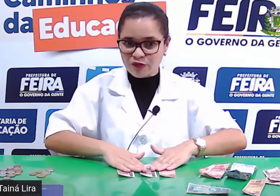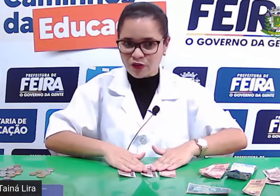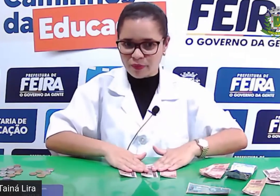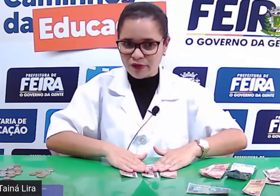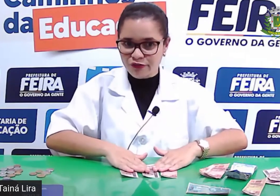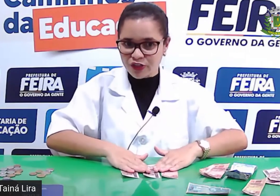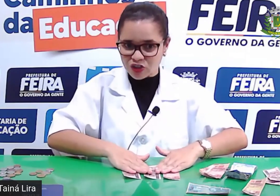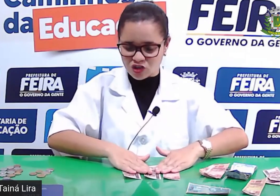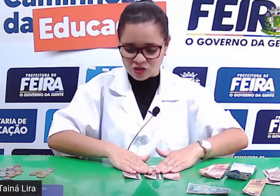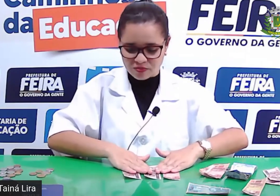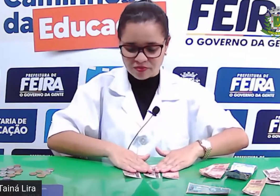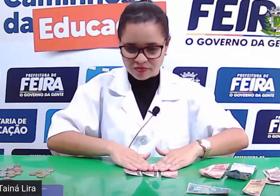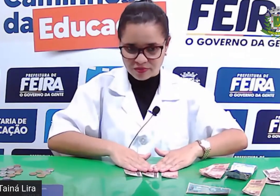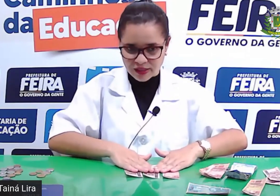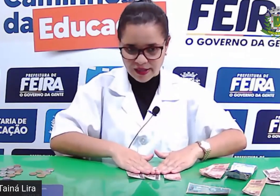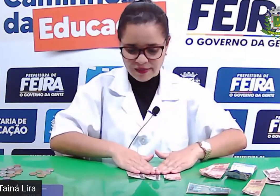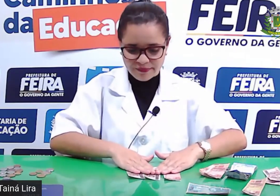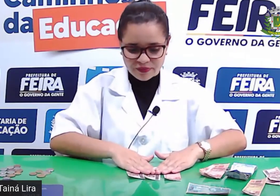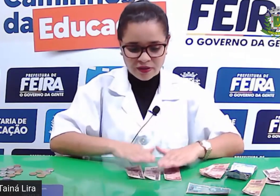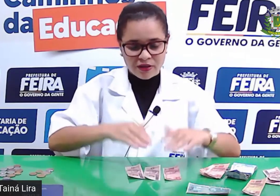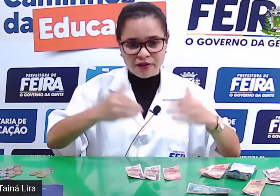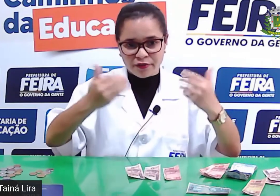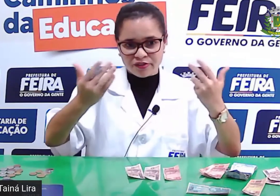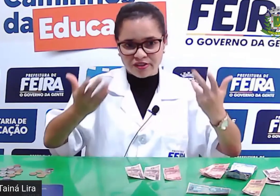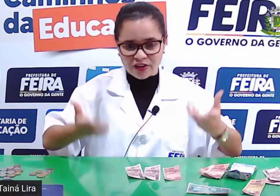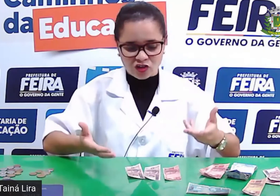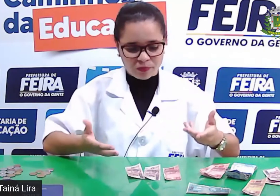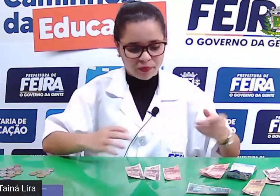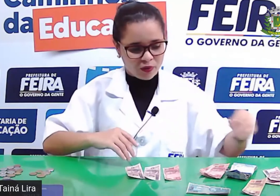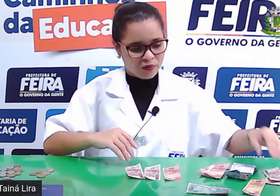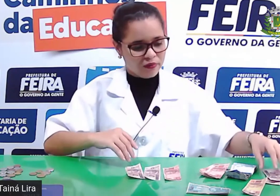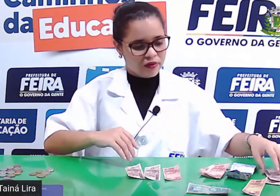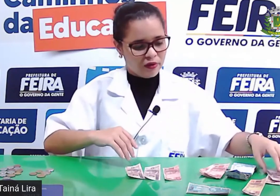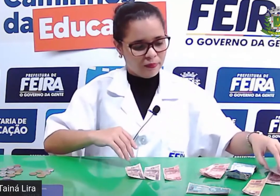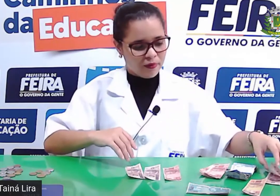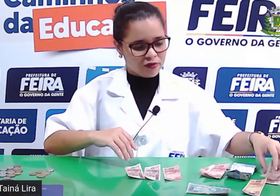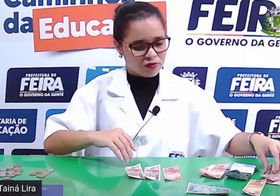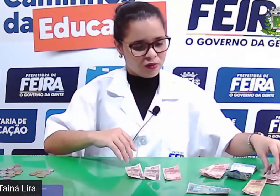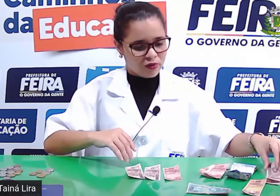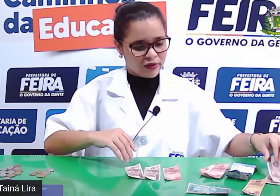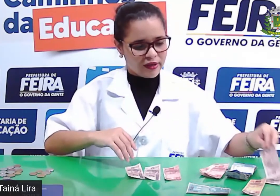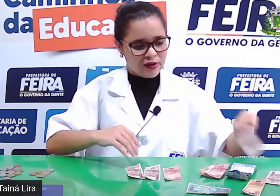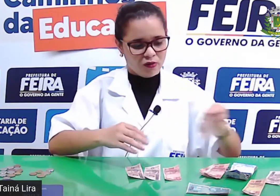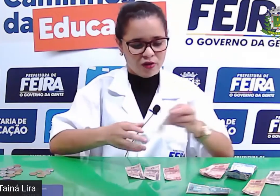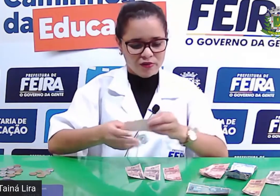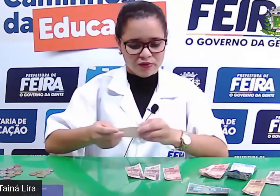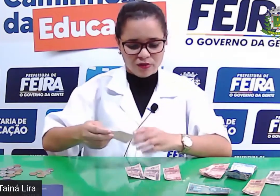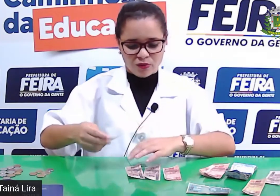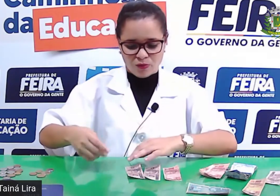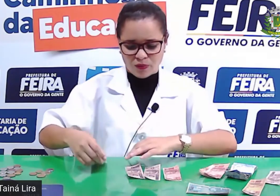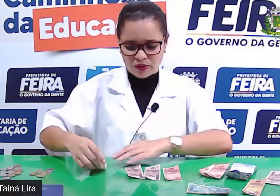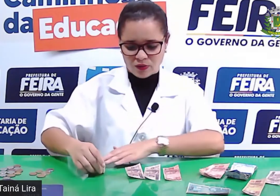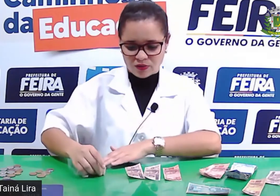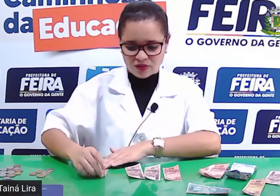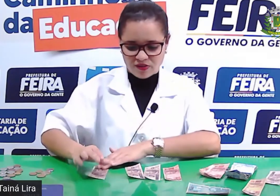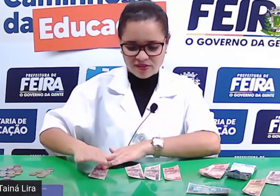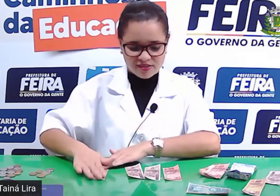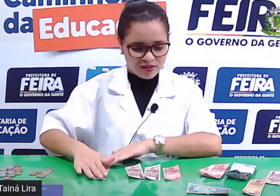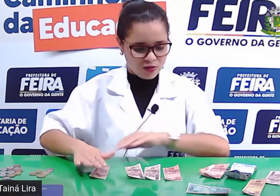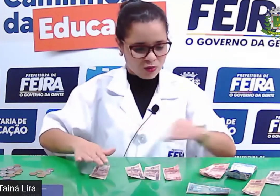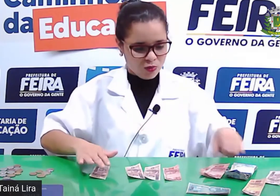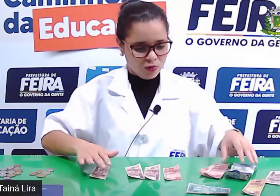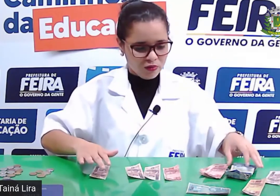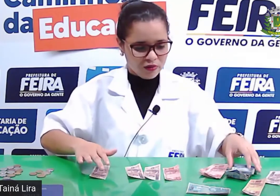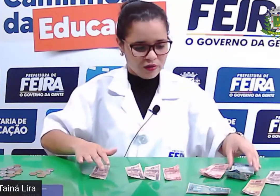Eu formei vinte, tá? E o sete, pró, eu posso colocar, ó, uma nota de